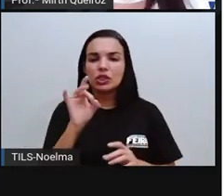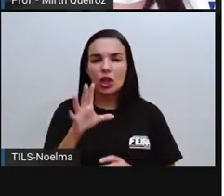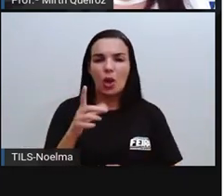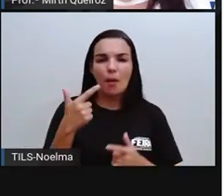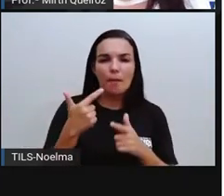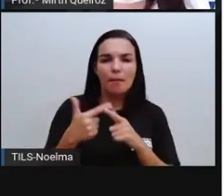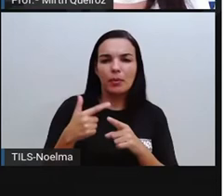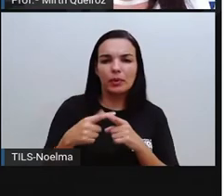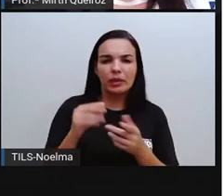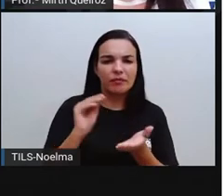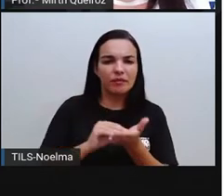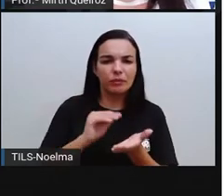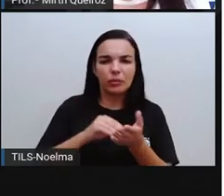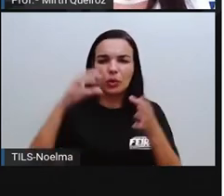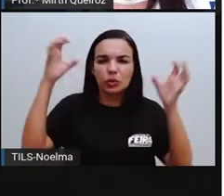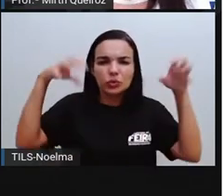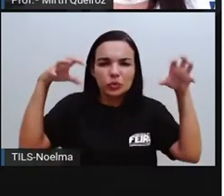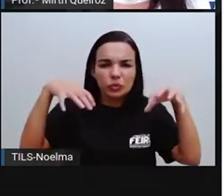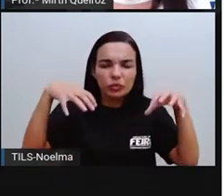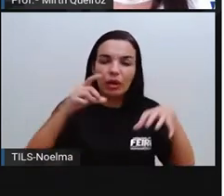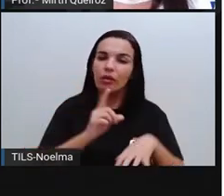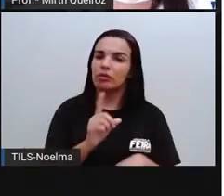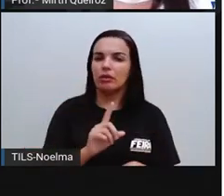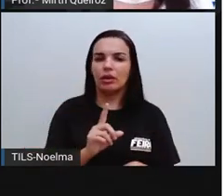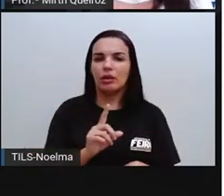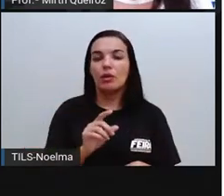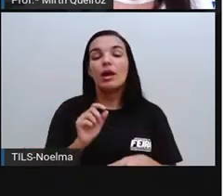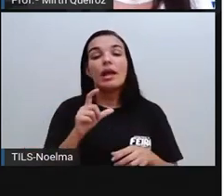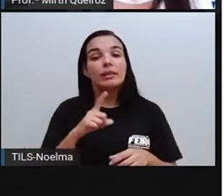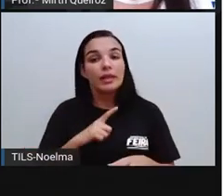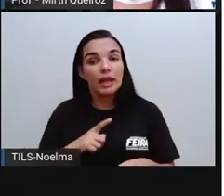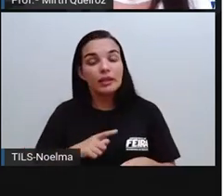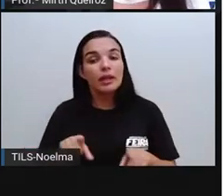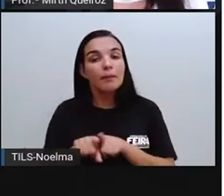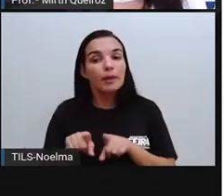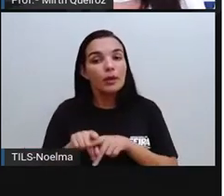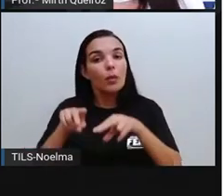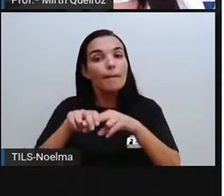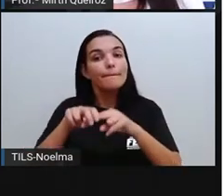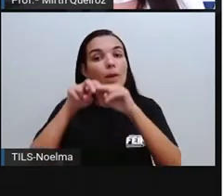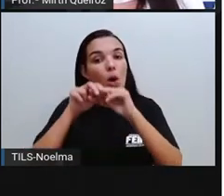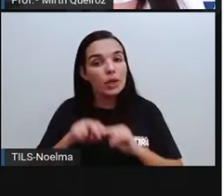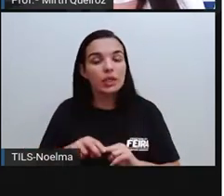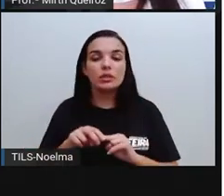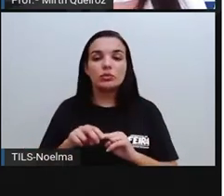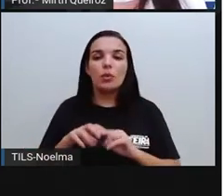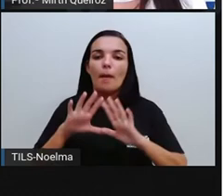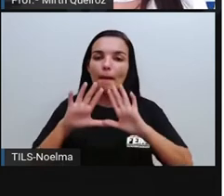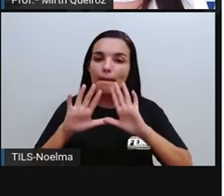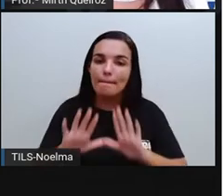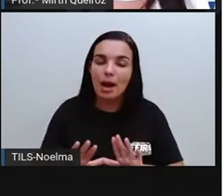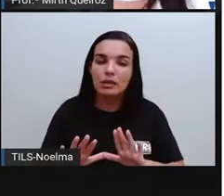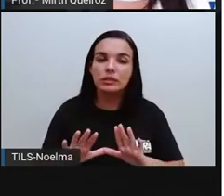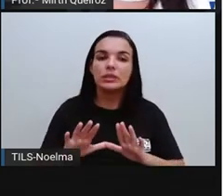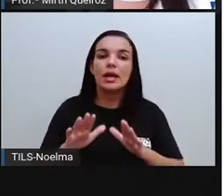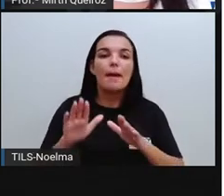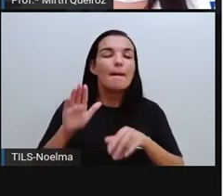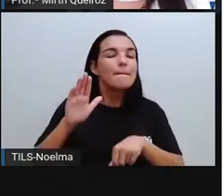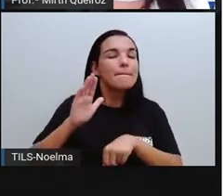Não foi por causa da seca. A seca foi um dos motivos, que é um fator secundário. Mas,